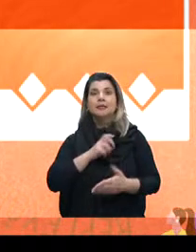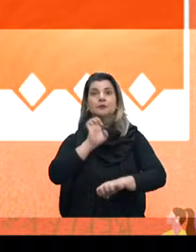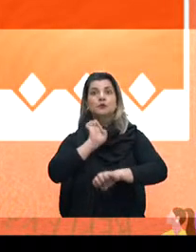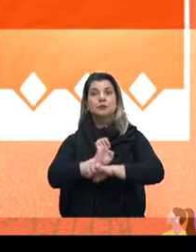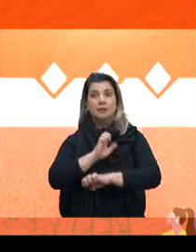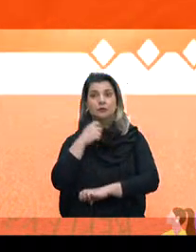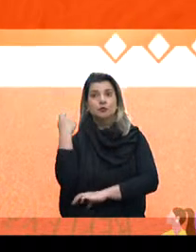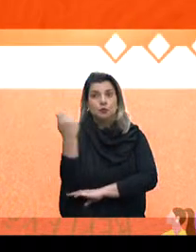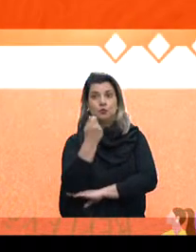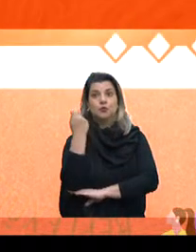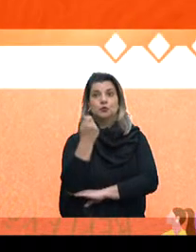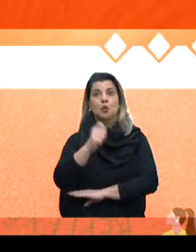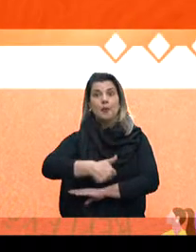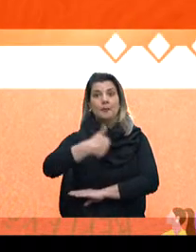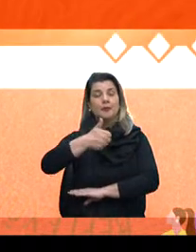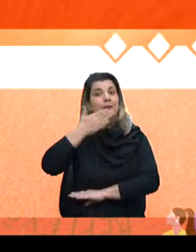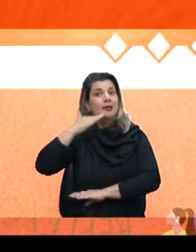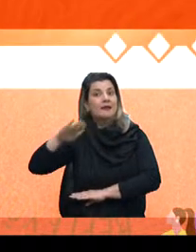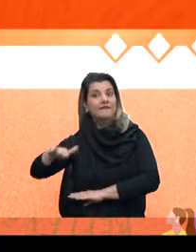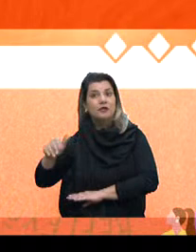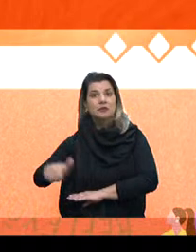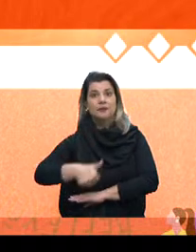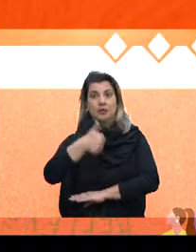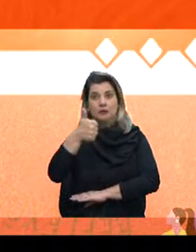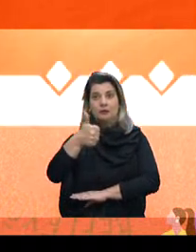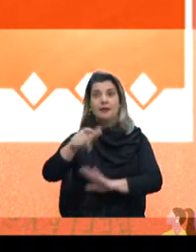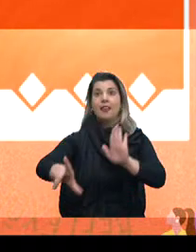Infância Melhor, que é a Lei Estadual aprovada por essa Casa,